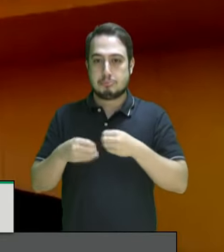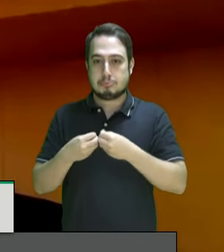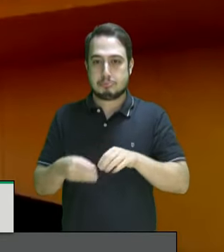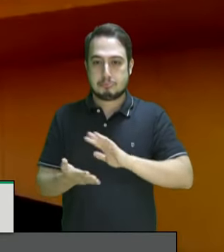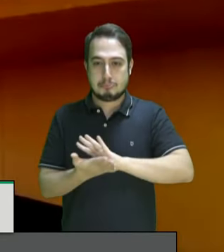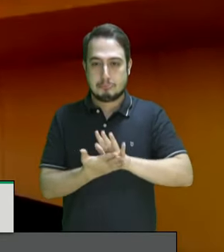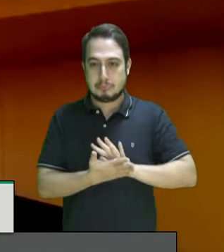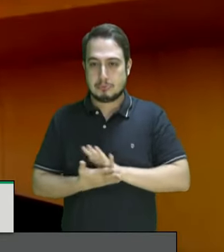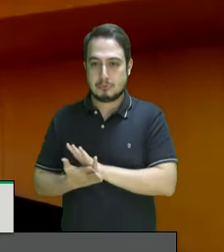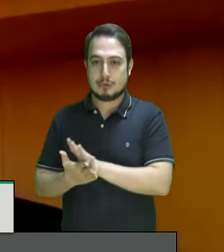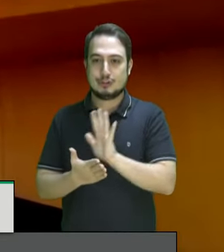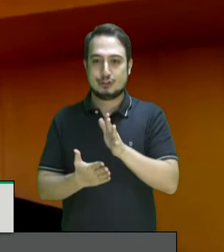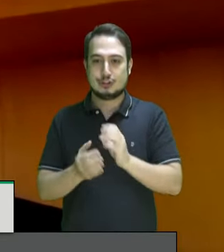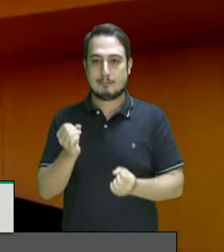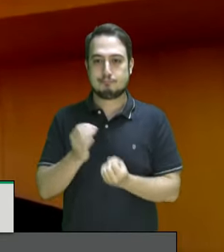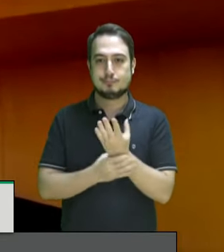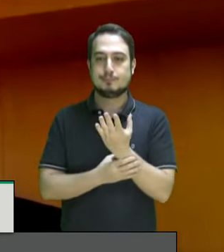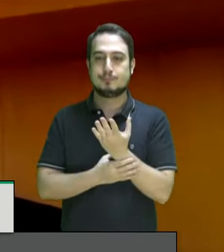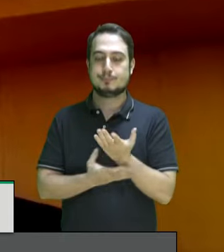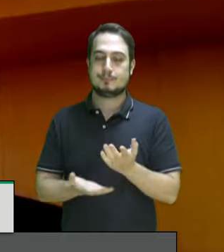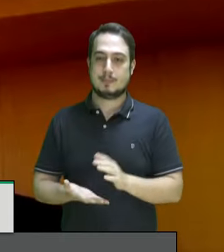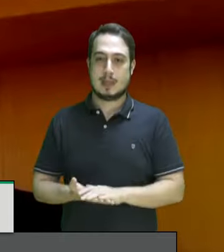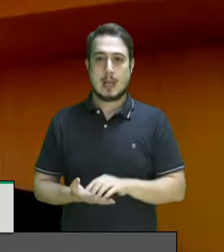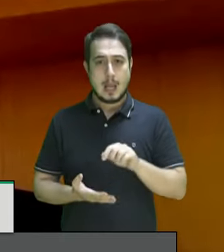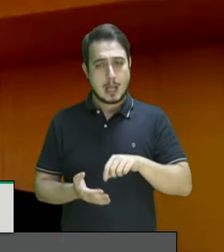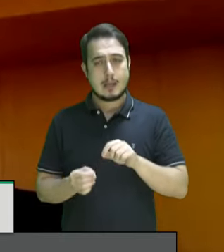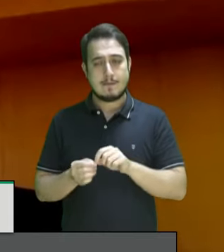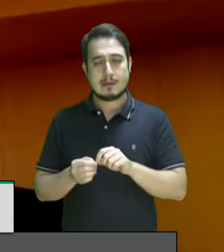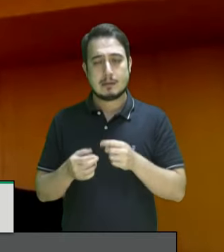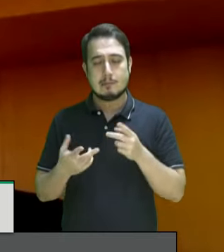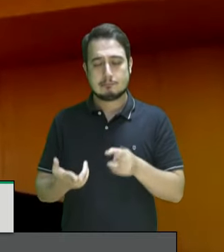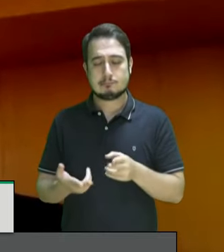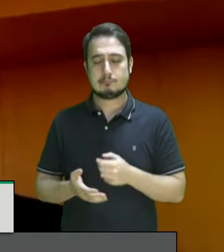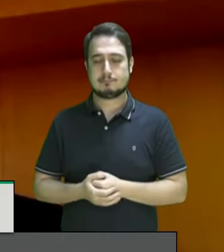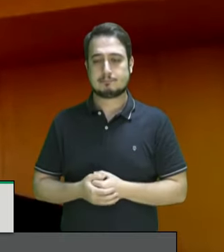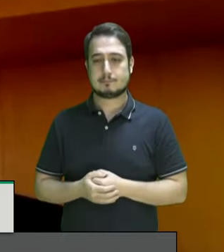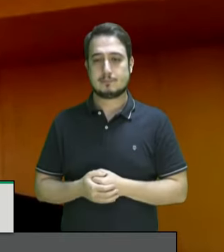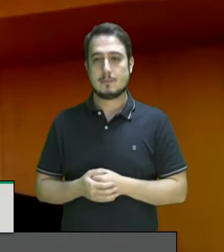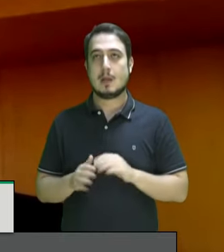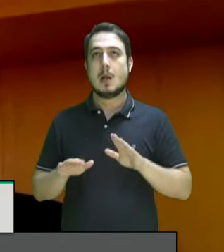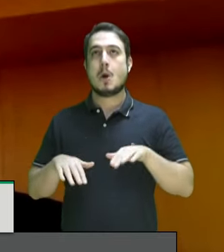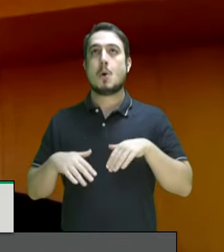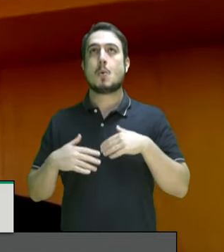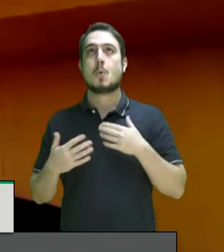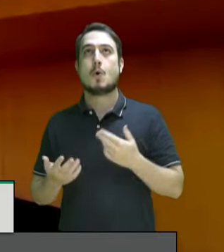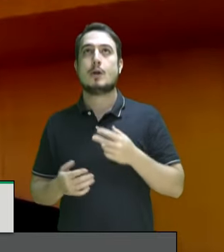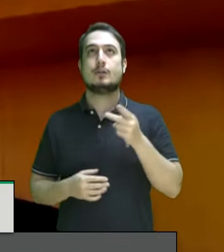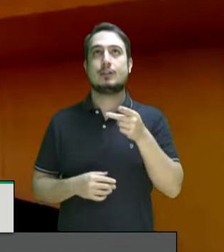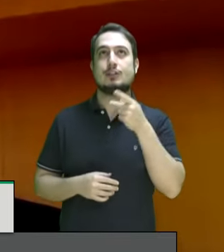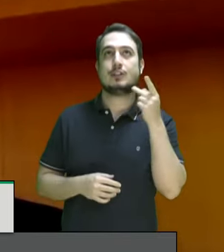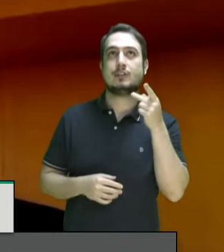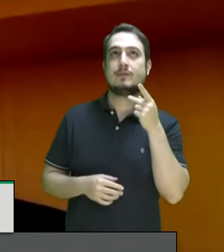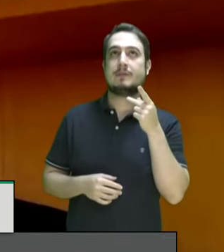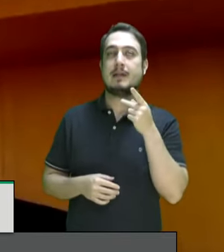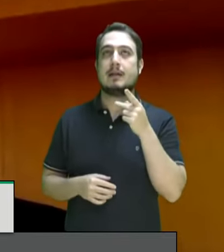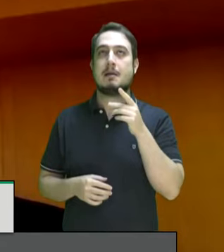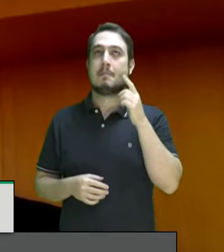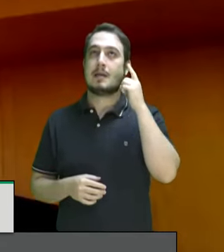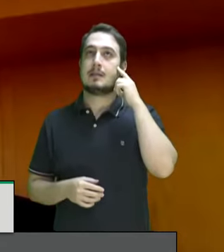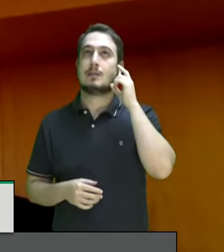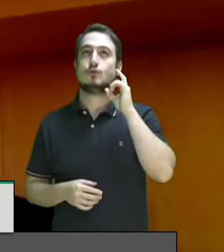estava já edificado e é isso que ele está fazendo então quando a gente se prende a meras formalidades